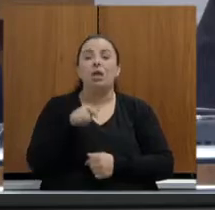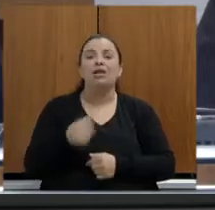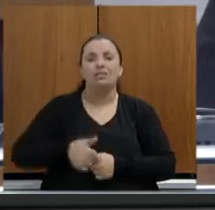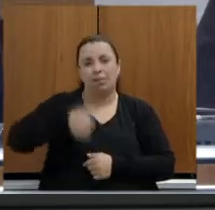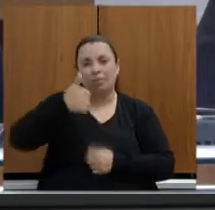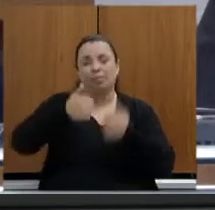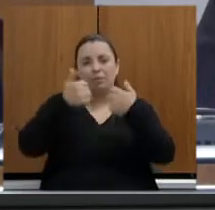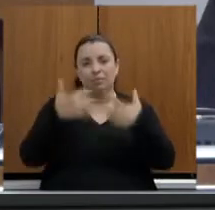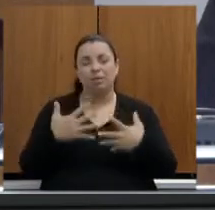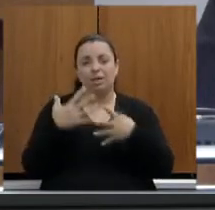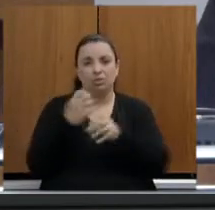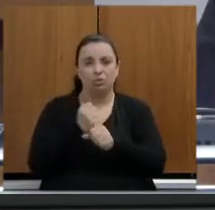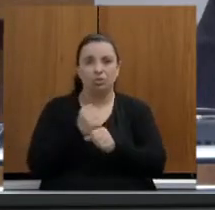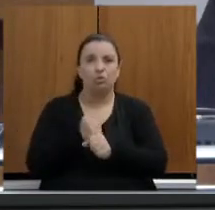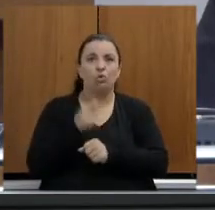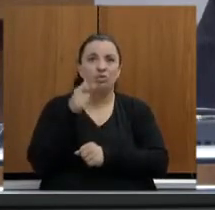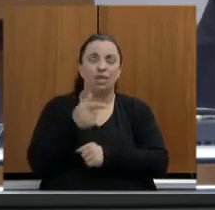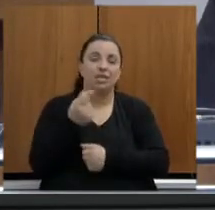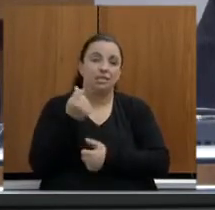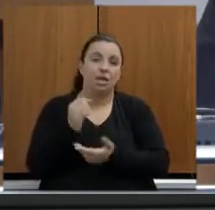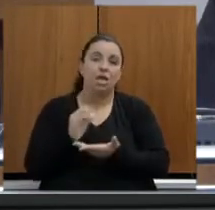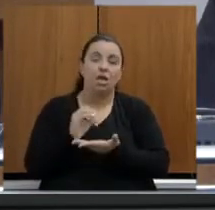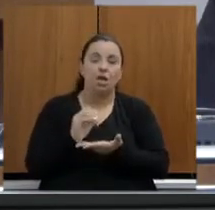de trazer aqui. Esse recurso,